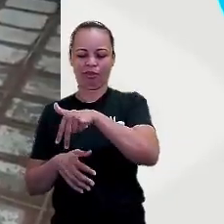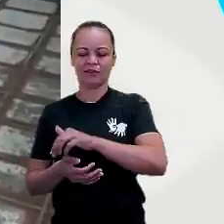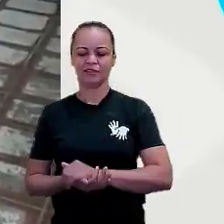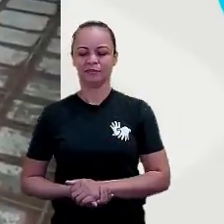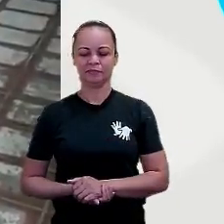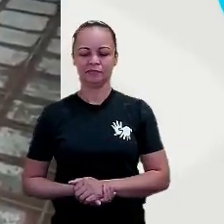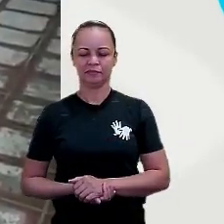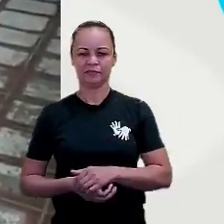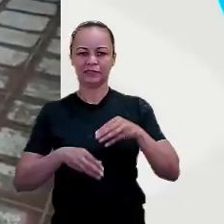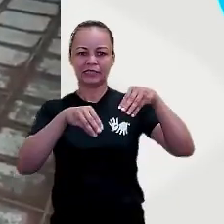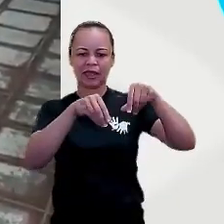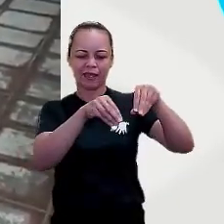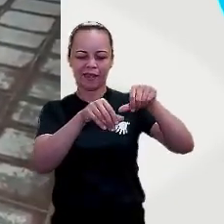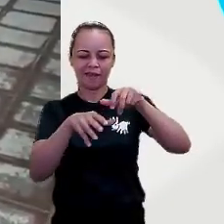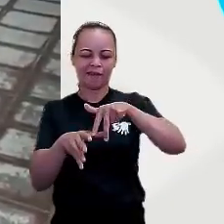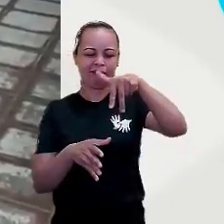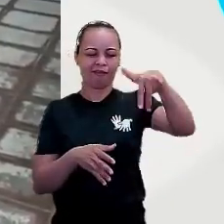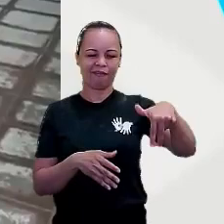Terra!